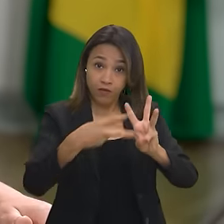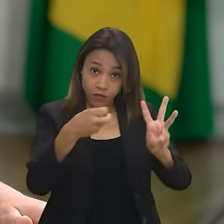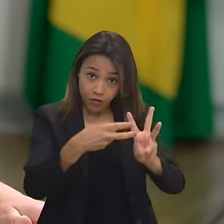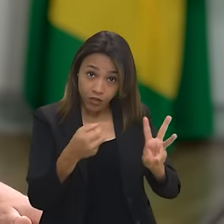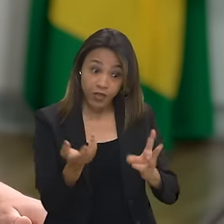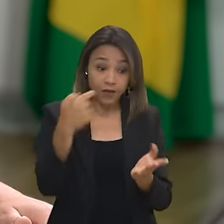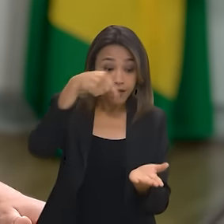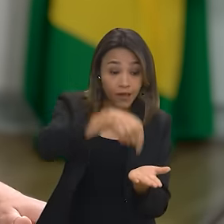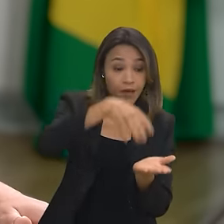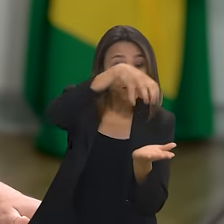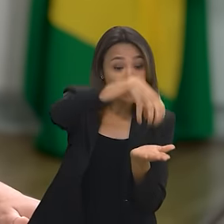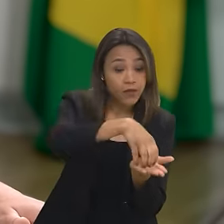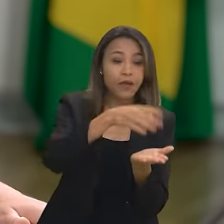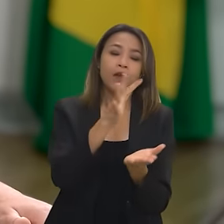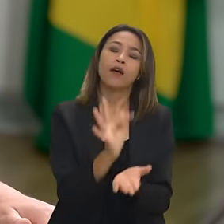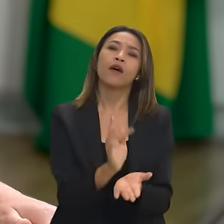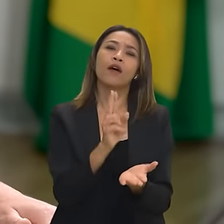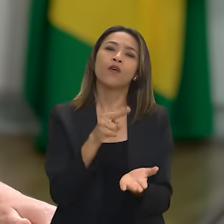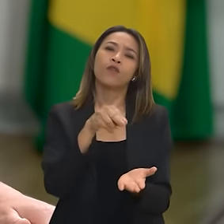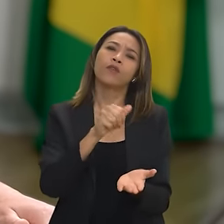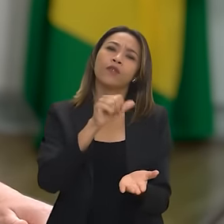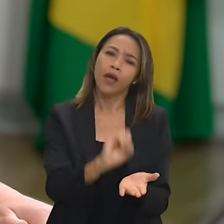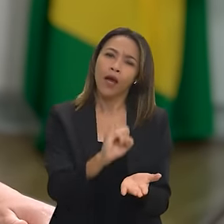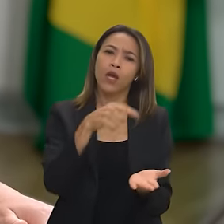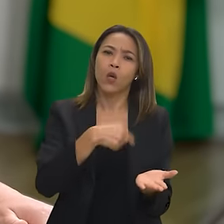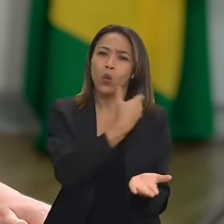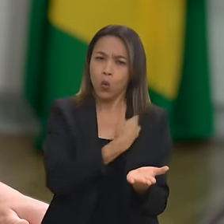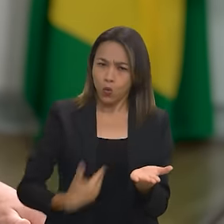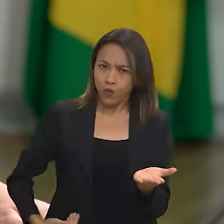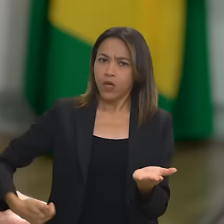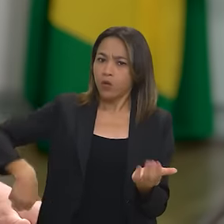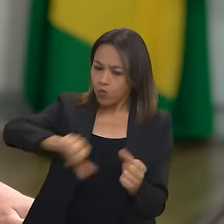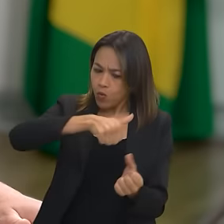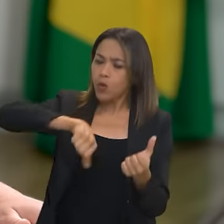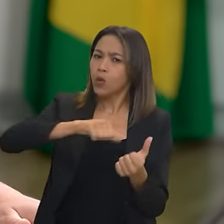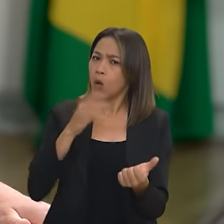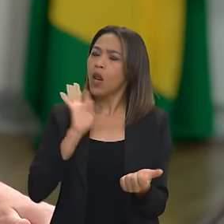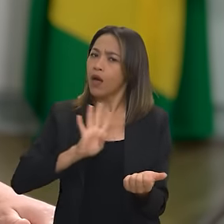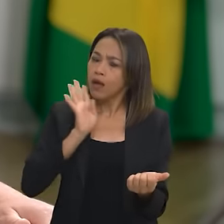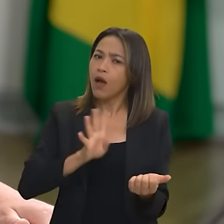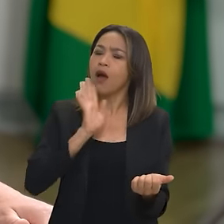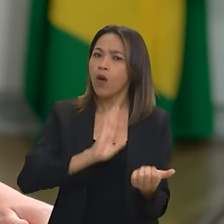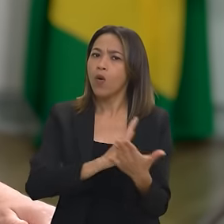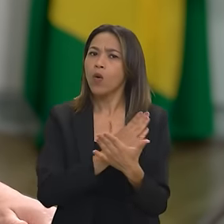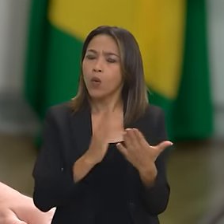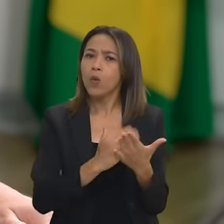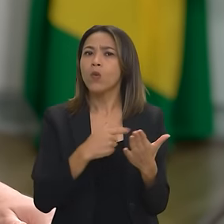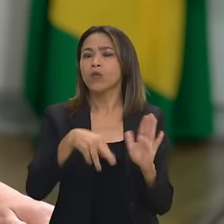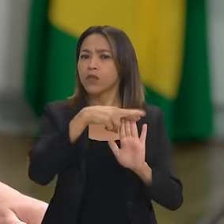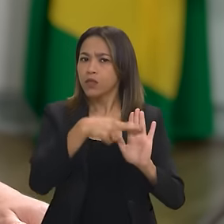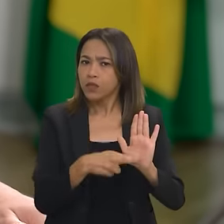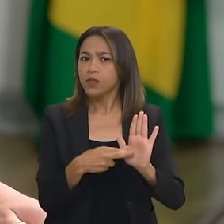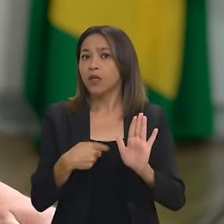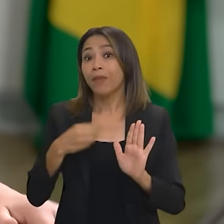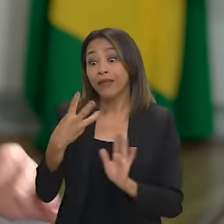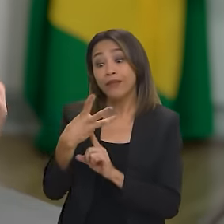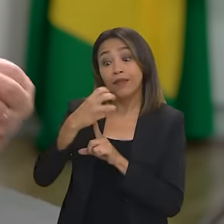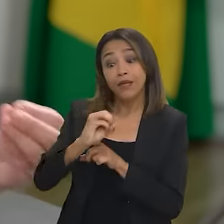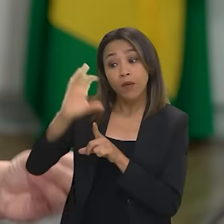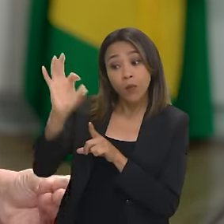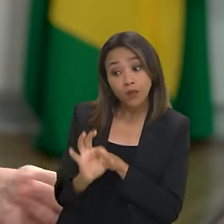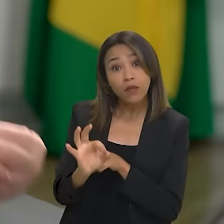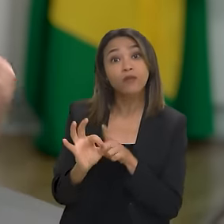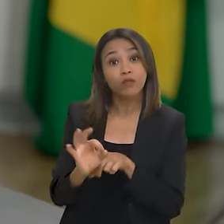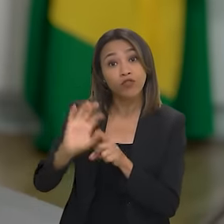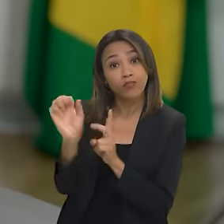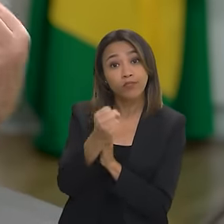E, para a FUNAI, o governo fez uma alteração legal para exigir 30% de cotas de indígenas. Que